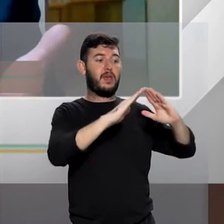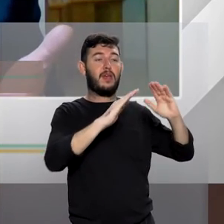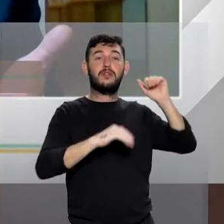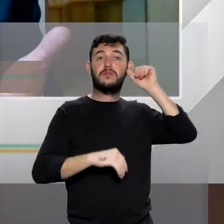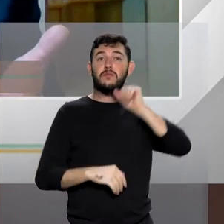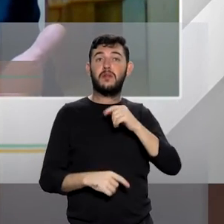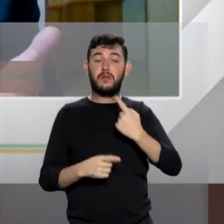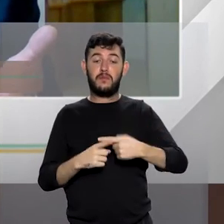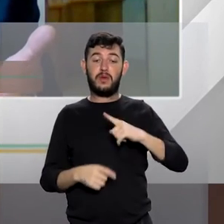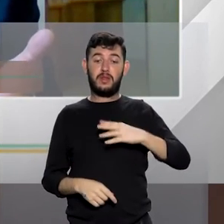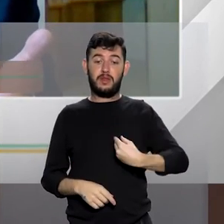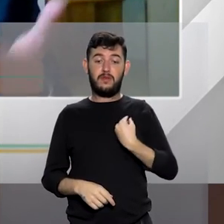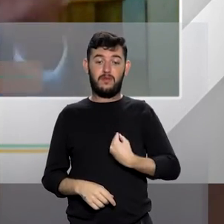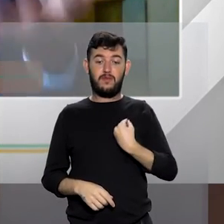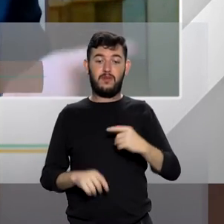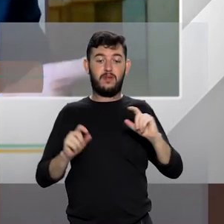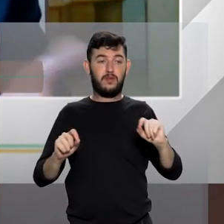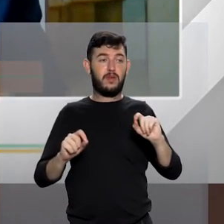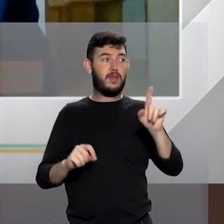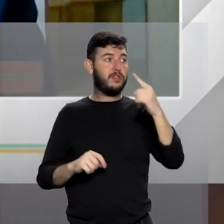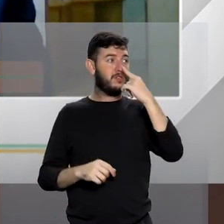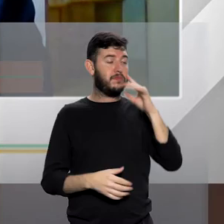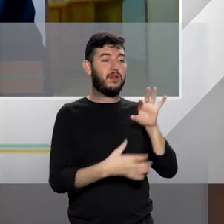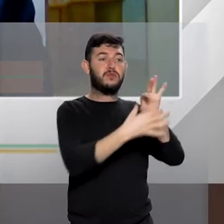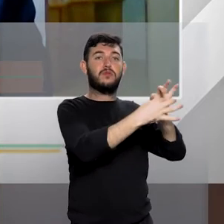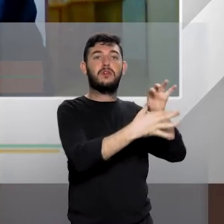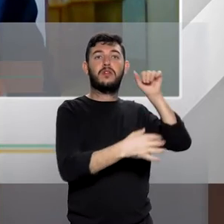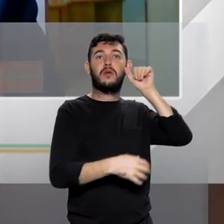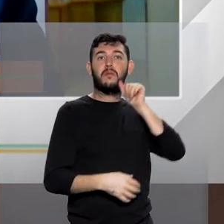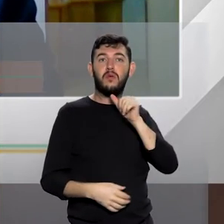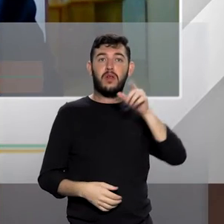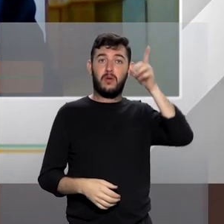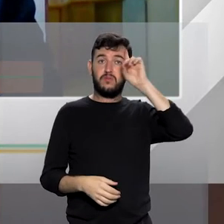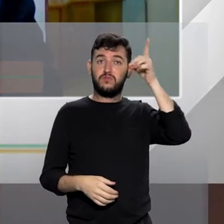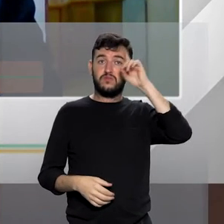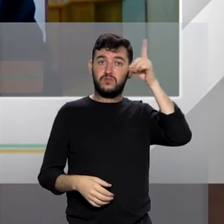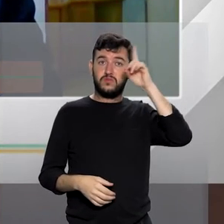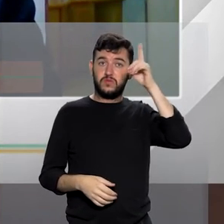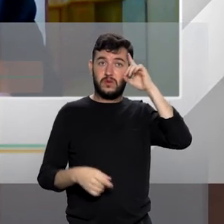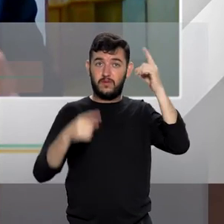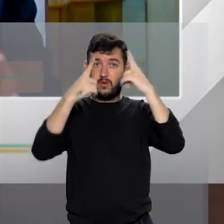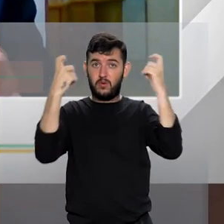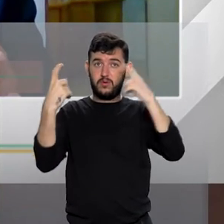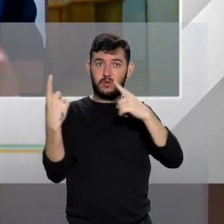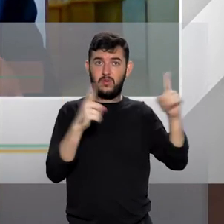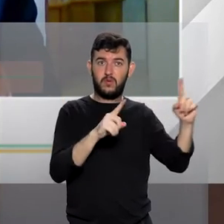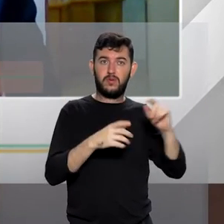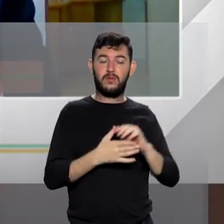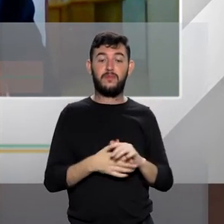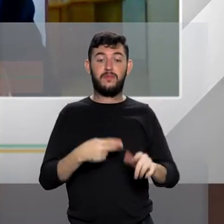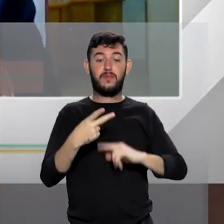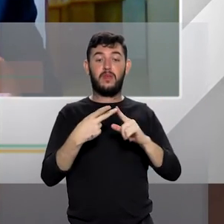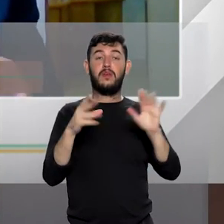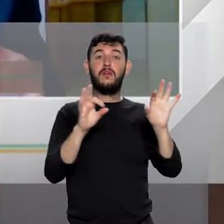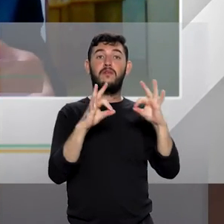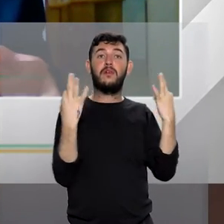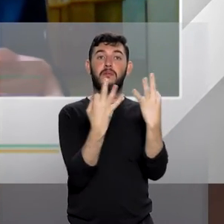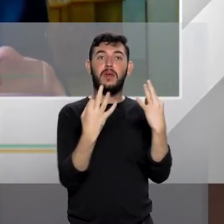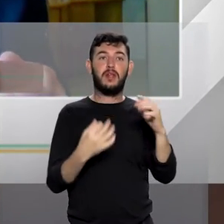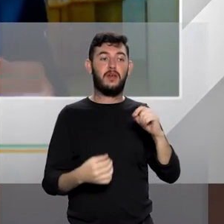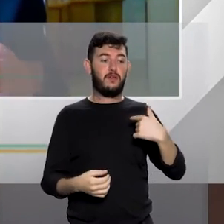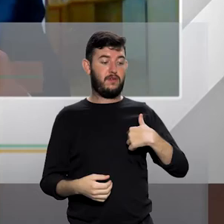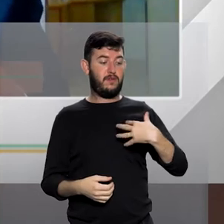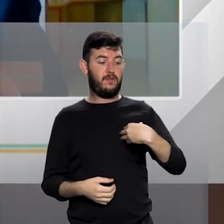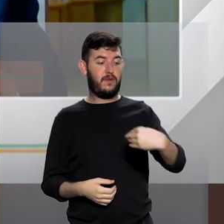de ingressar no ciclo íntimo daquela mulher, passa a praticar uma violência. Eu tenho as relações de família, portanto, filhos, netos, pais,